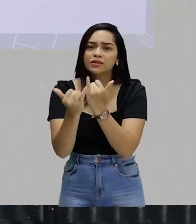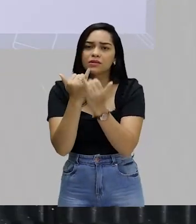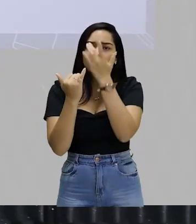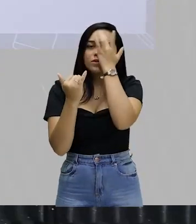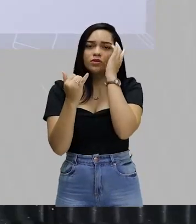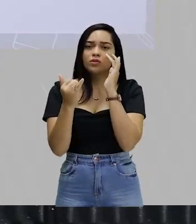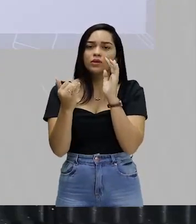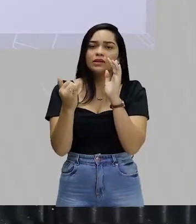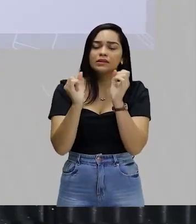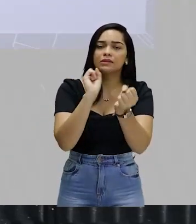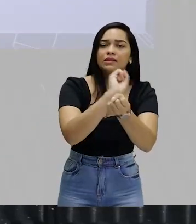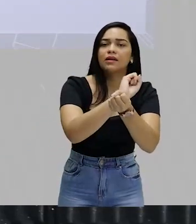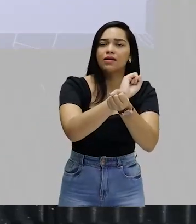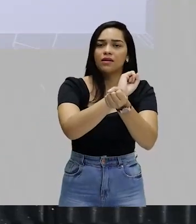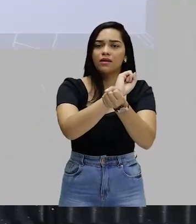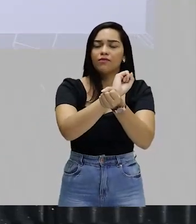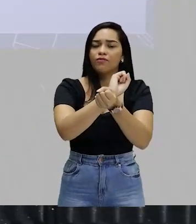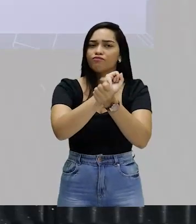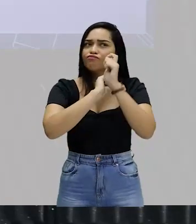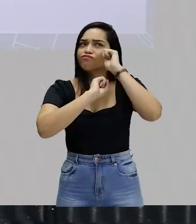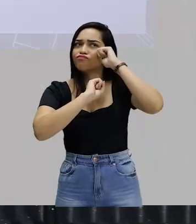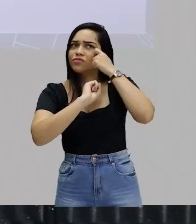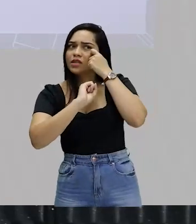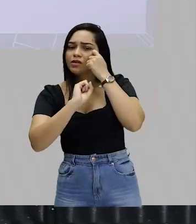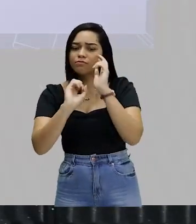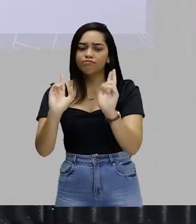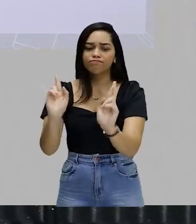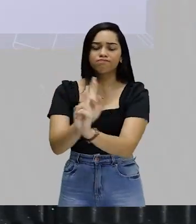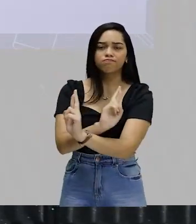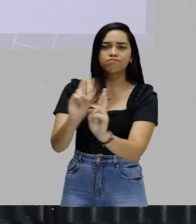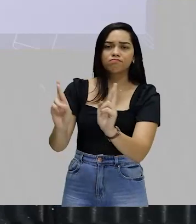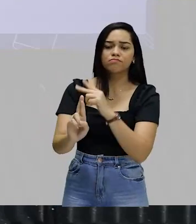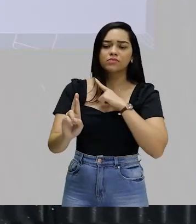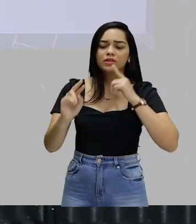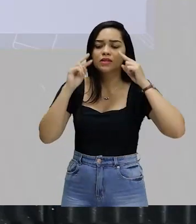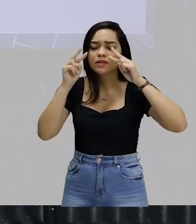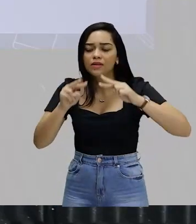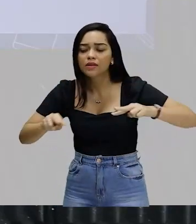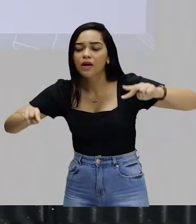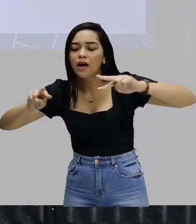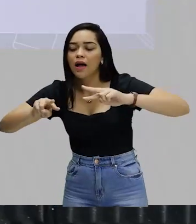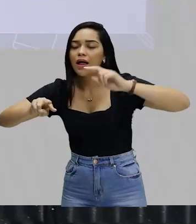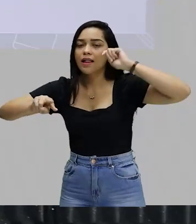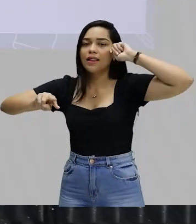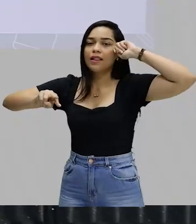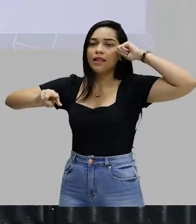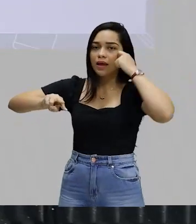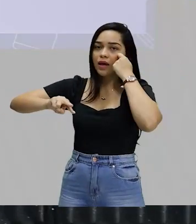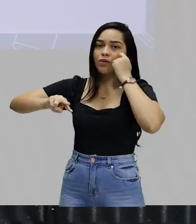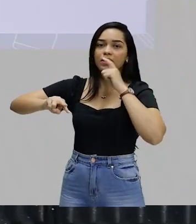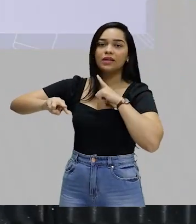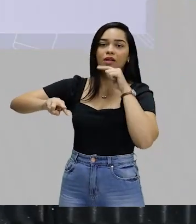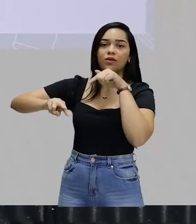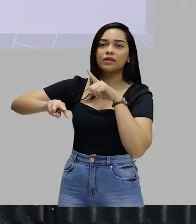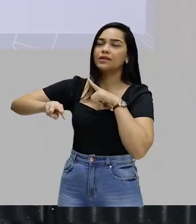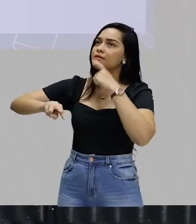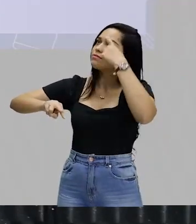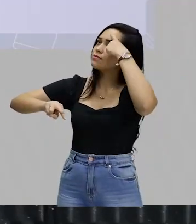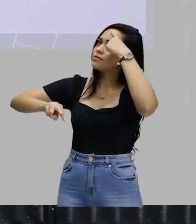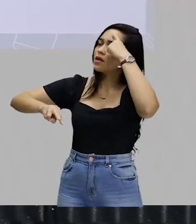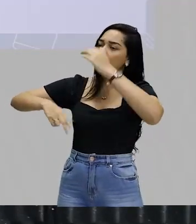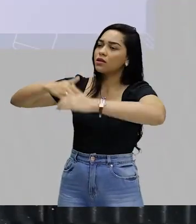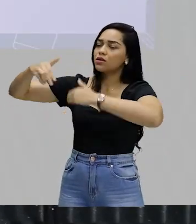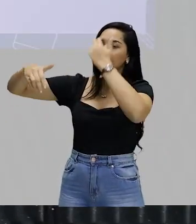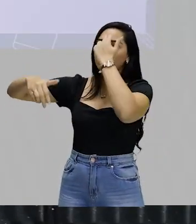O escravo é negro. Então, existe uma visão sobre o negro que vem dessa construção